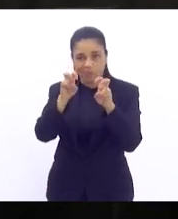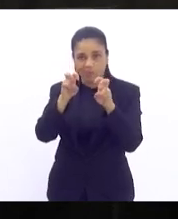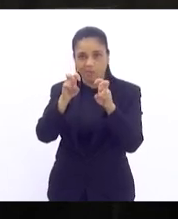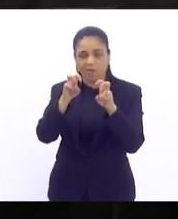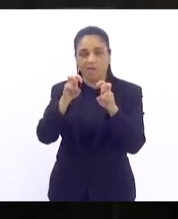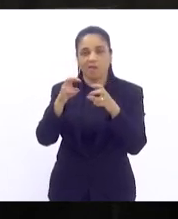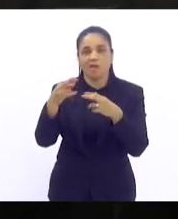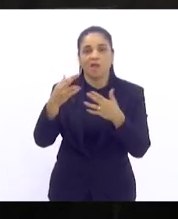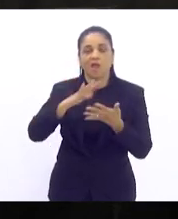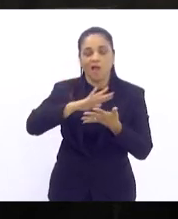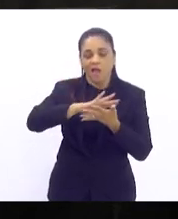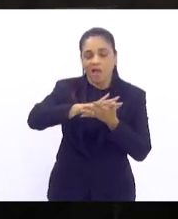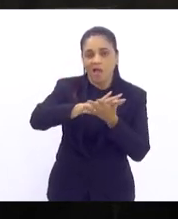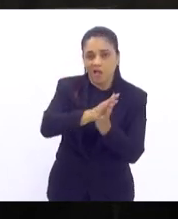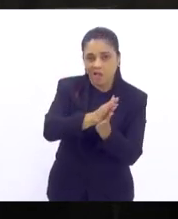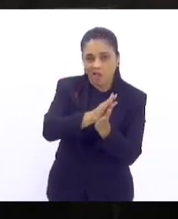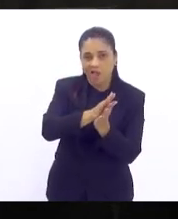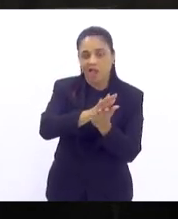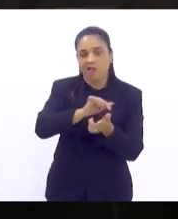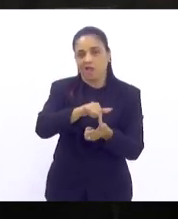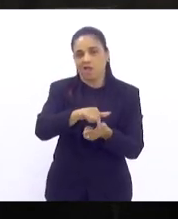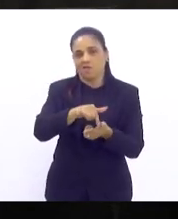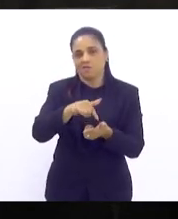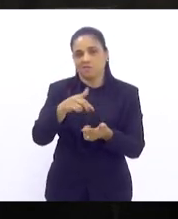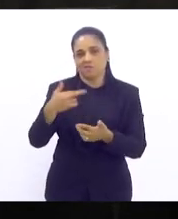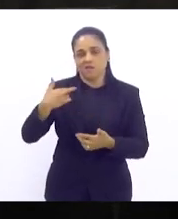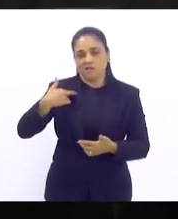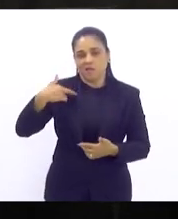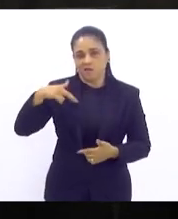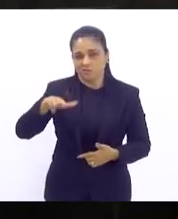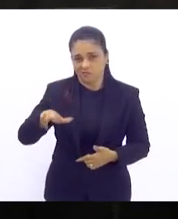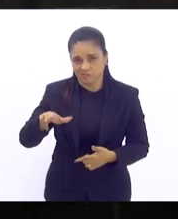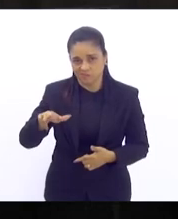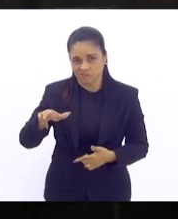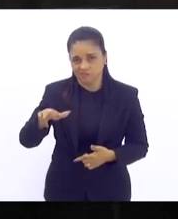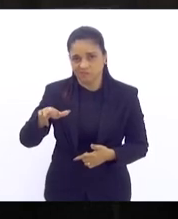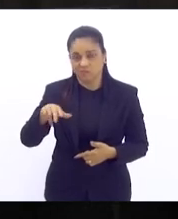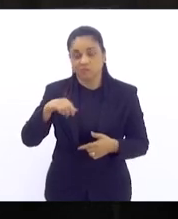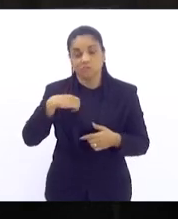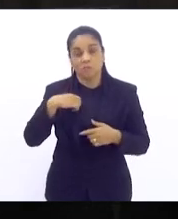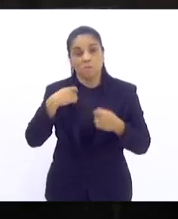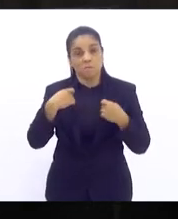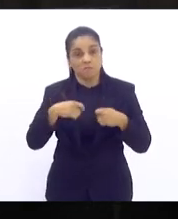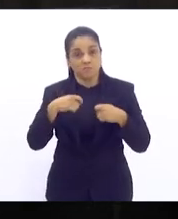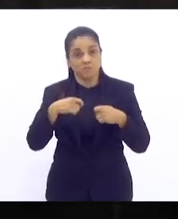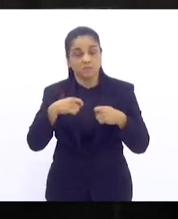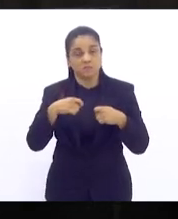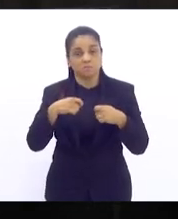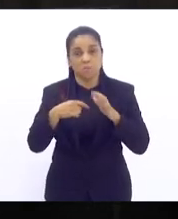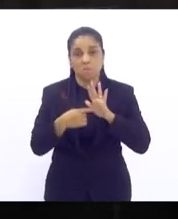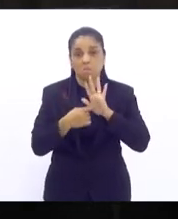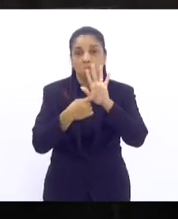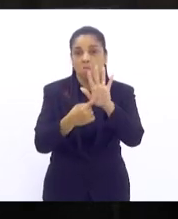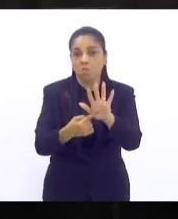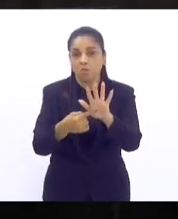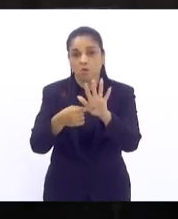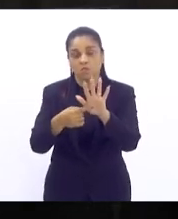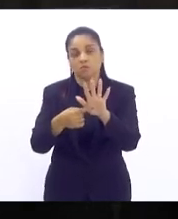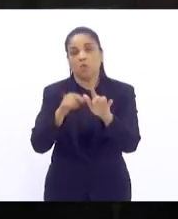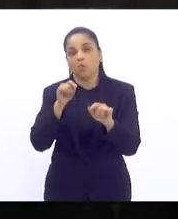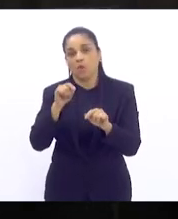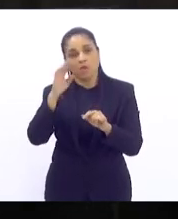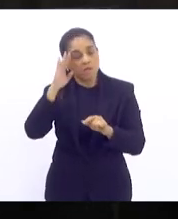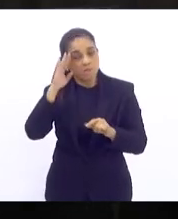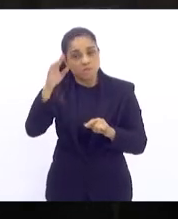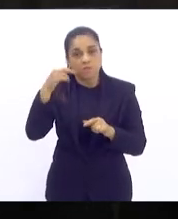nós falamos de racismo religioso é importante destacar que ele caminha em paralelo ao tema da intolerância